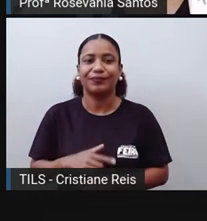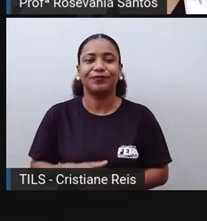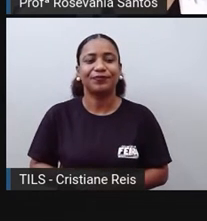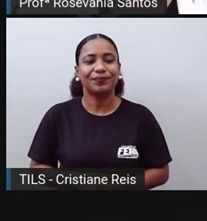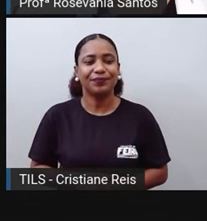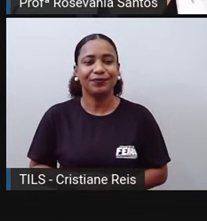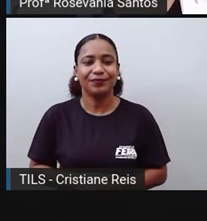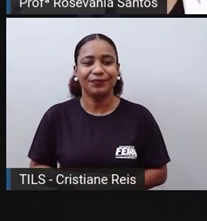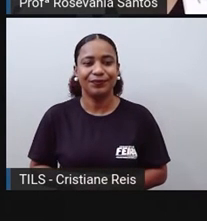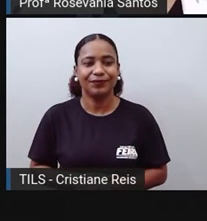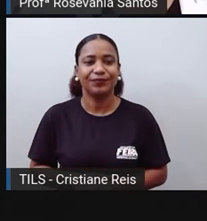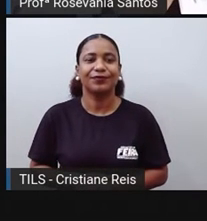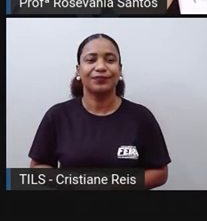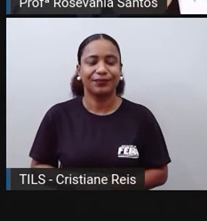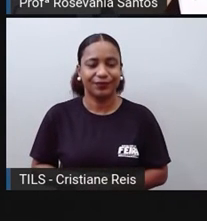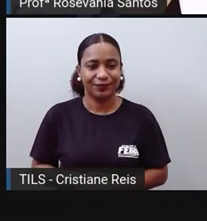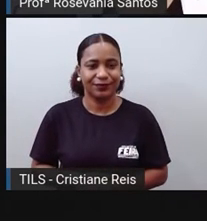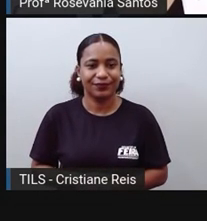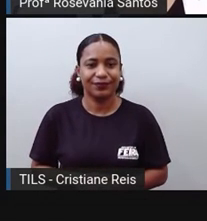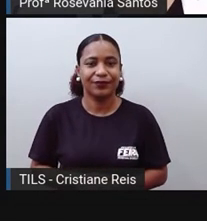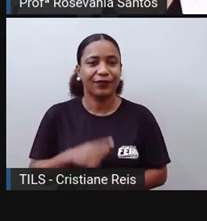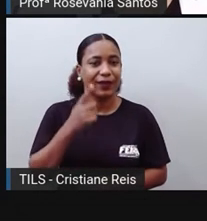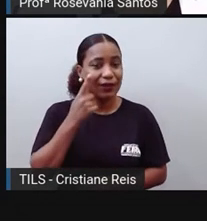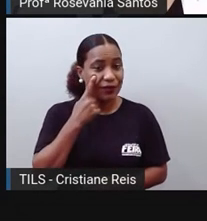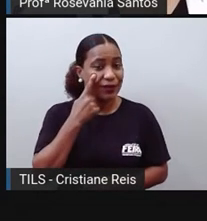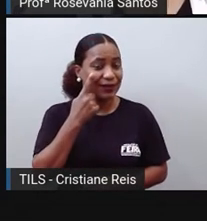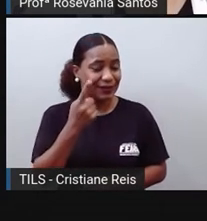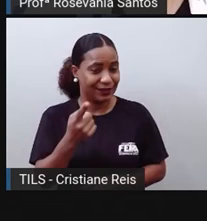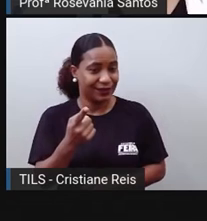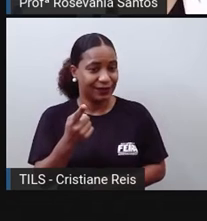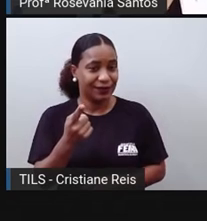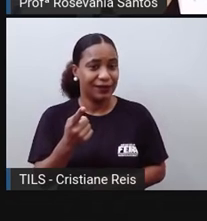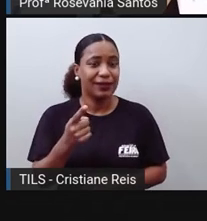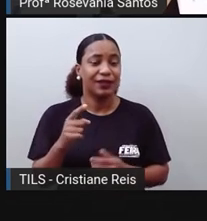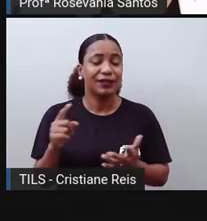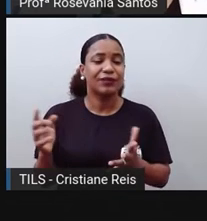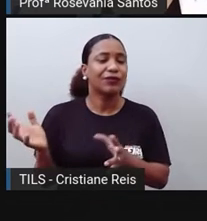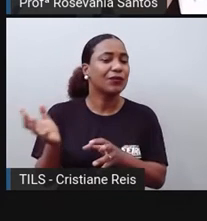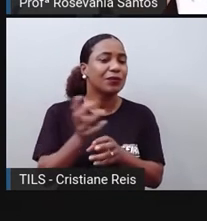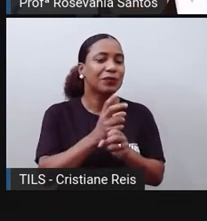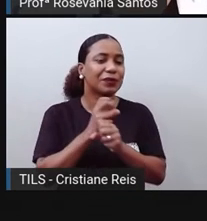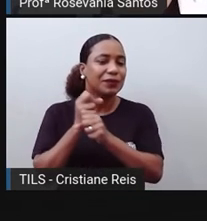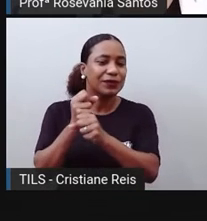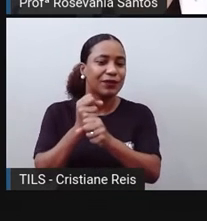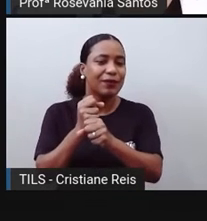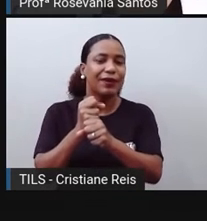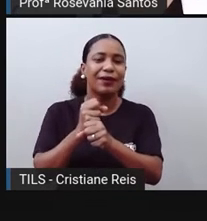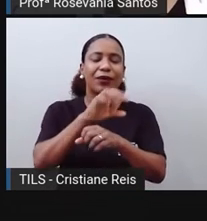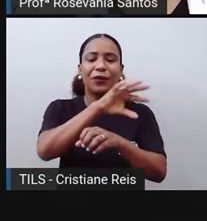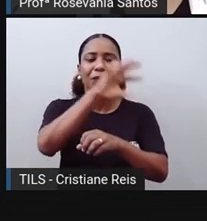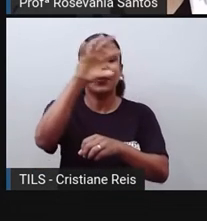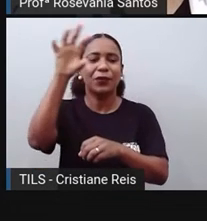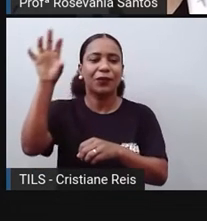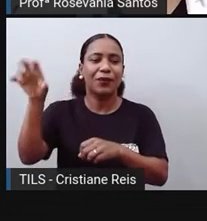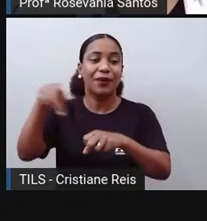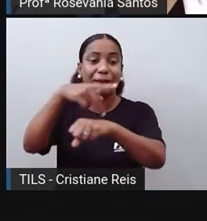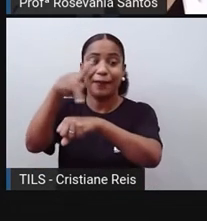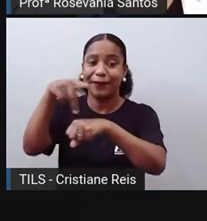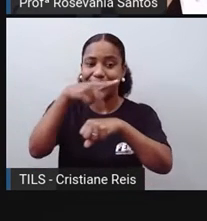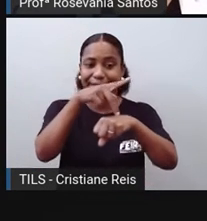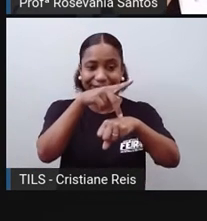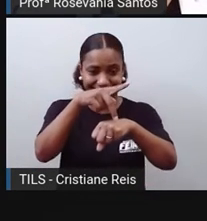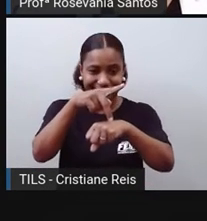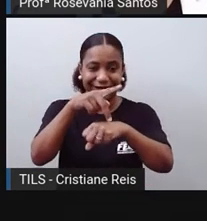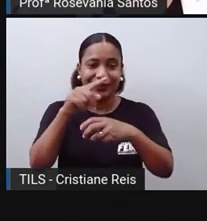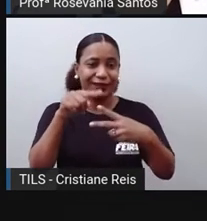sexo, no caso, homens e mulheres. Se a gente for levar em consideração essa distribuição de acordo com os países, nós temos dois países